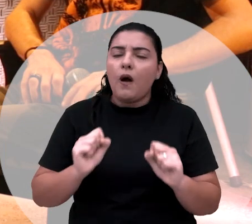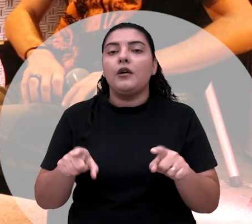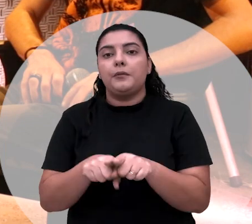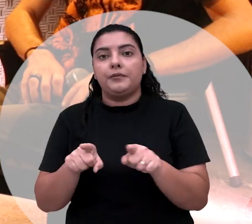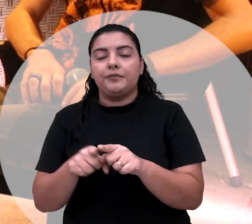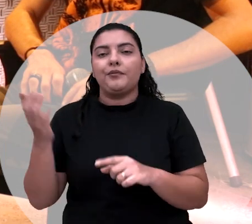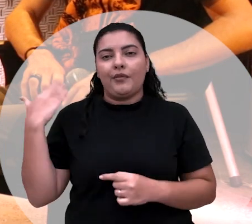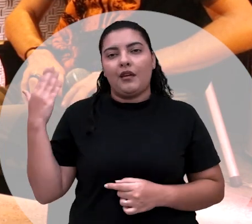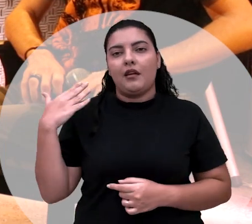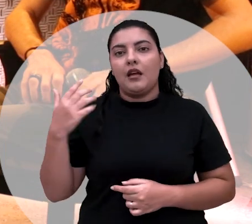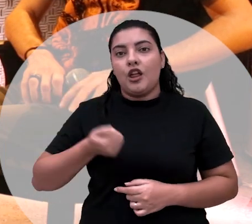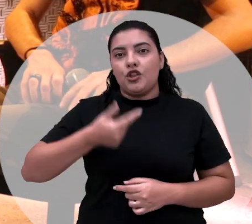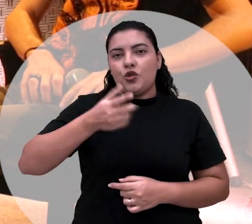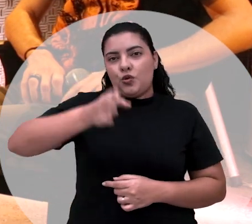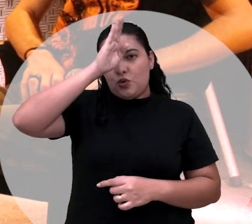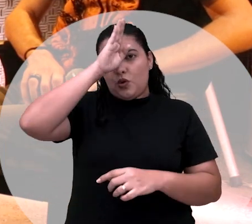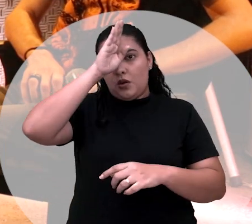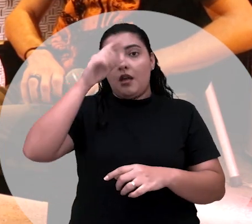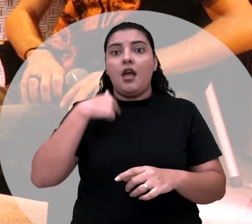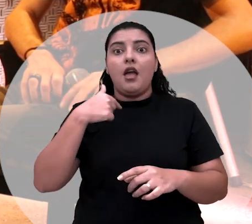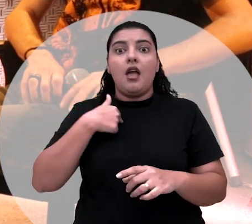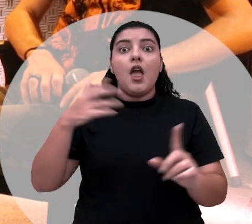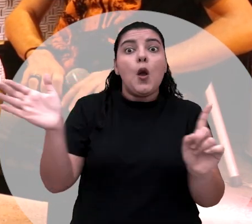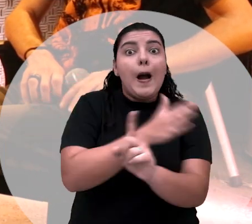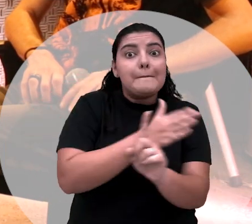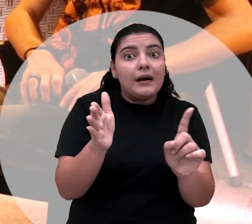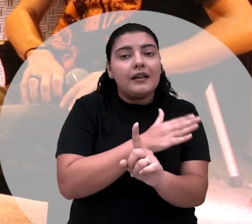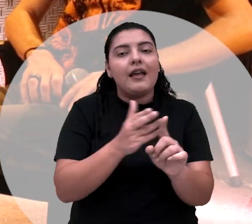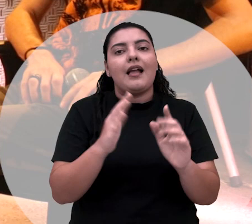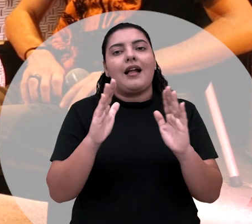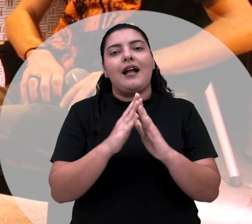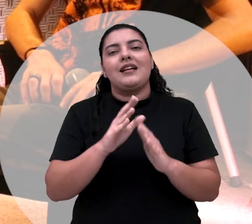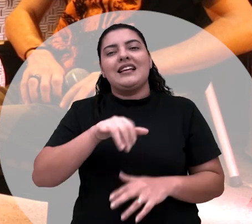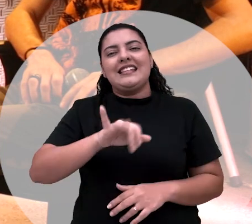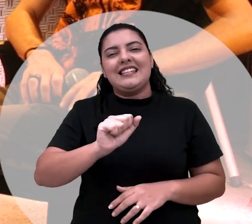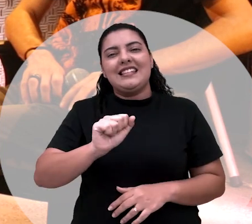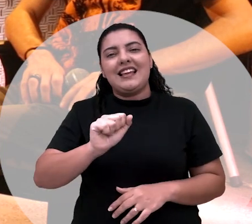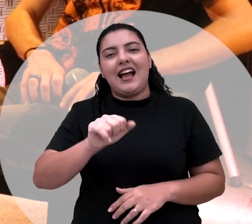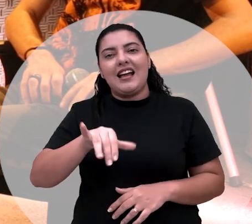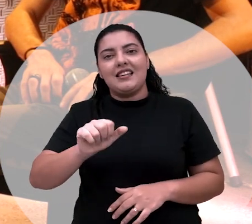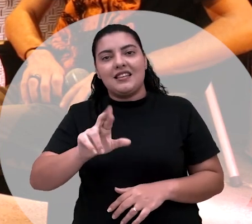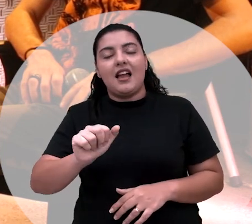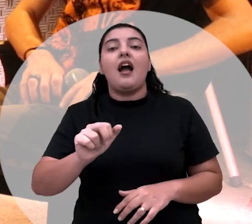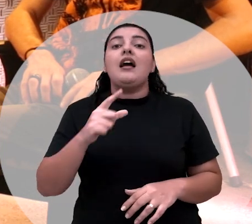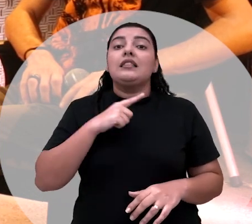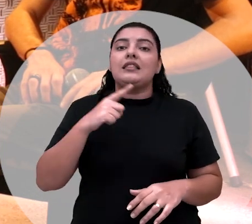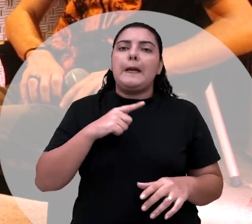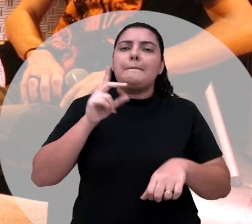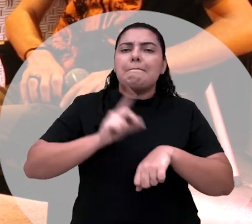de eu ter passado de meia-noite no meio da rua, eu apanhei na pedra de aiá. Porque antigamente, existia a pedra de aiá.